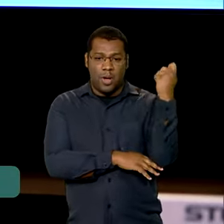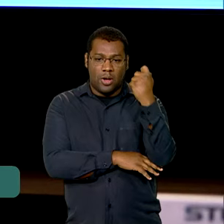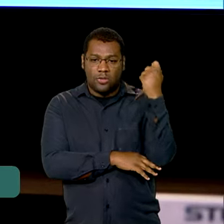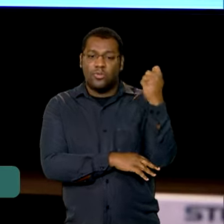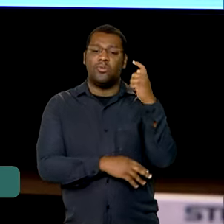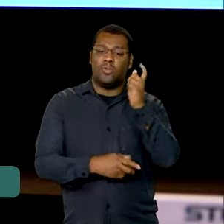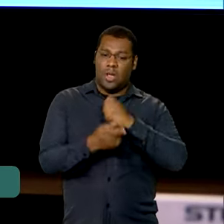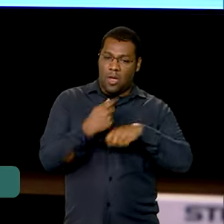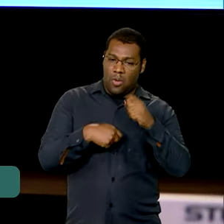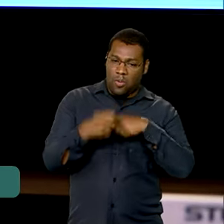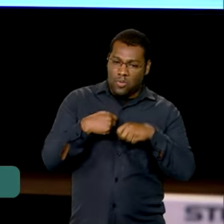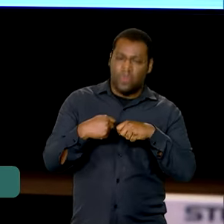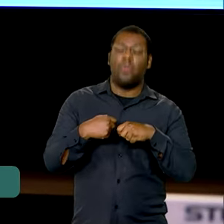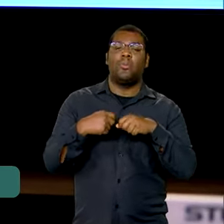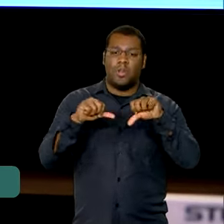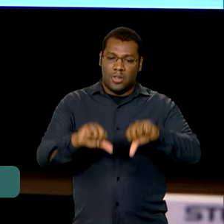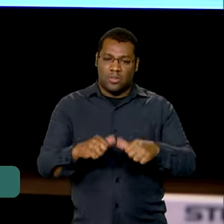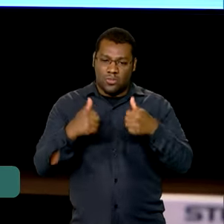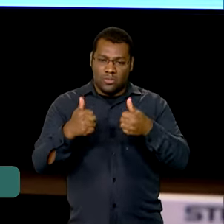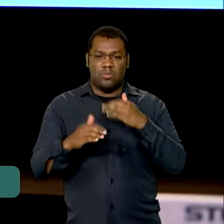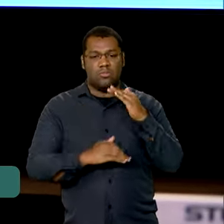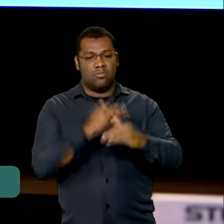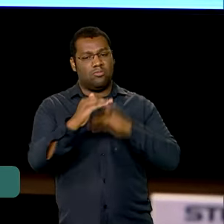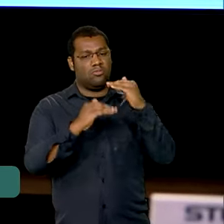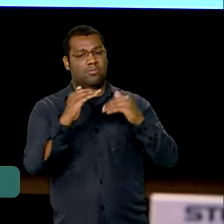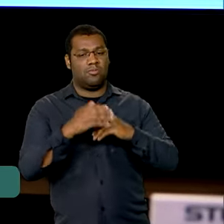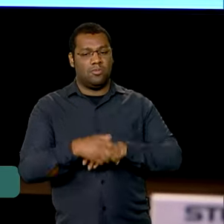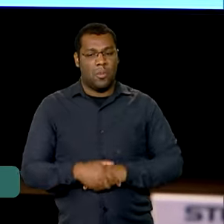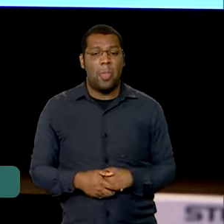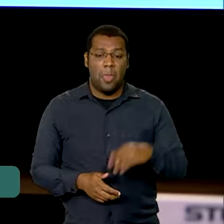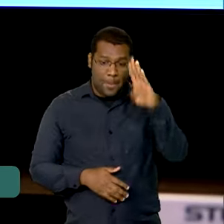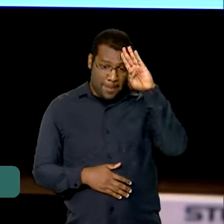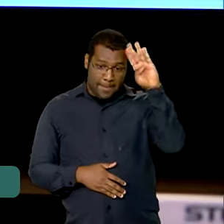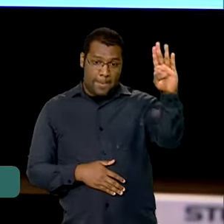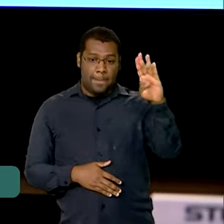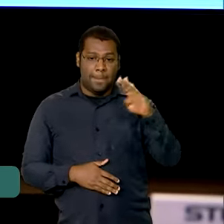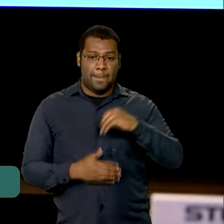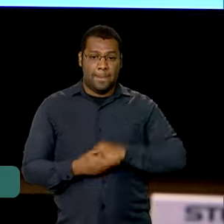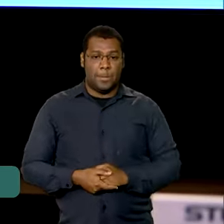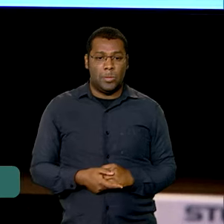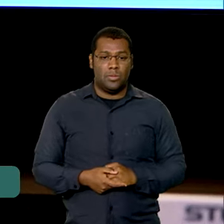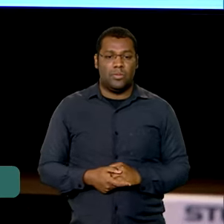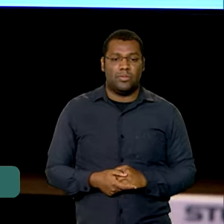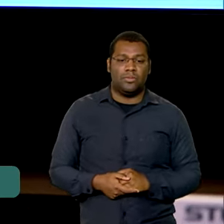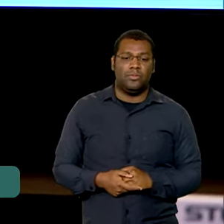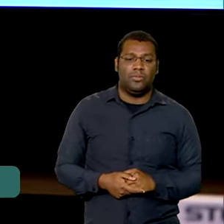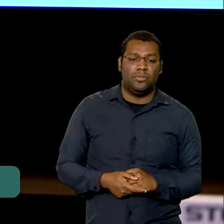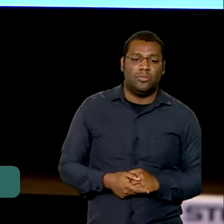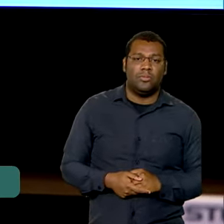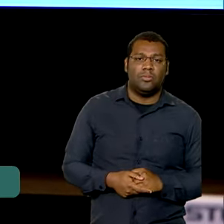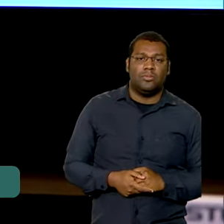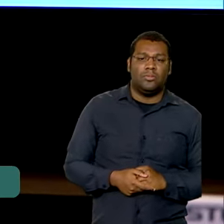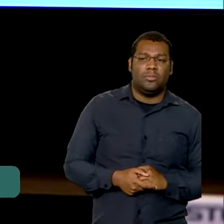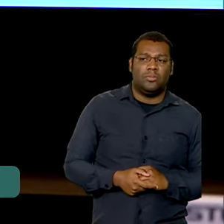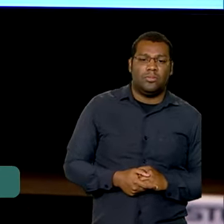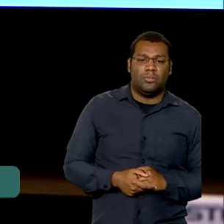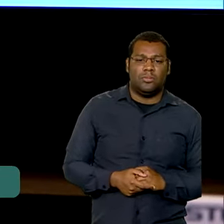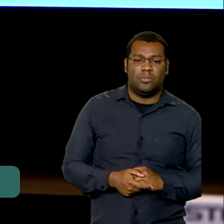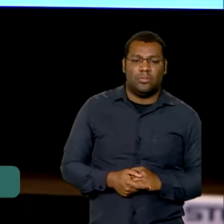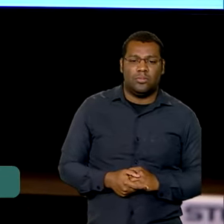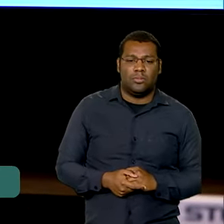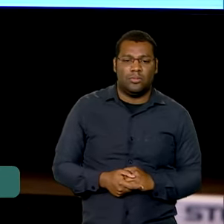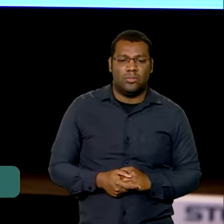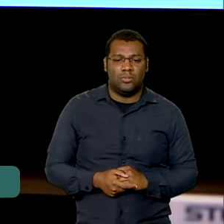gargalo nosso foi a